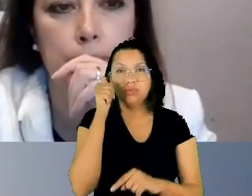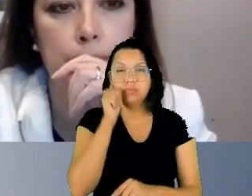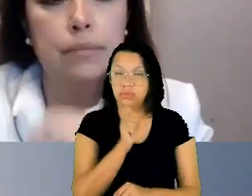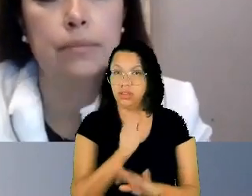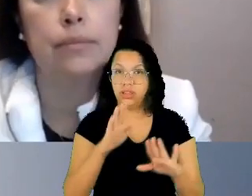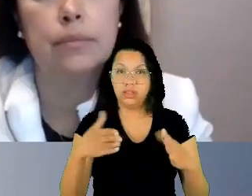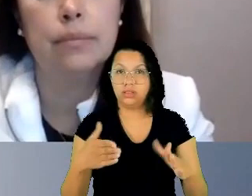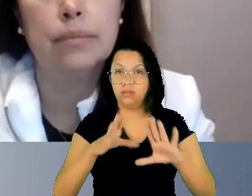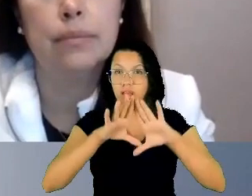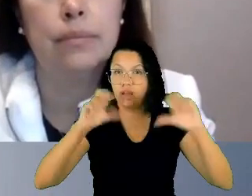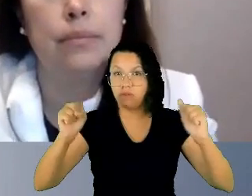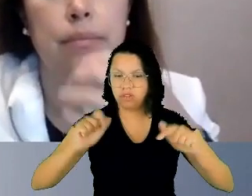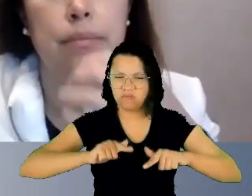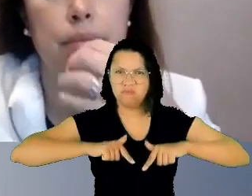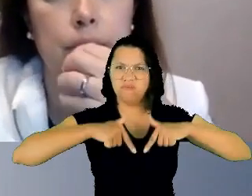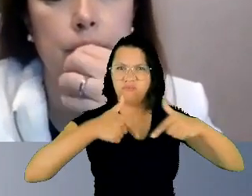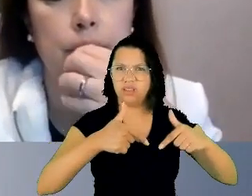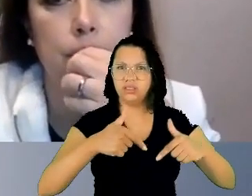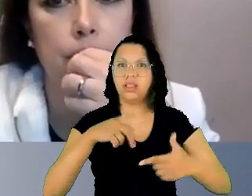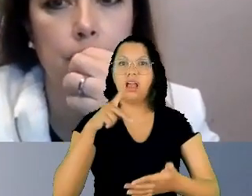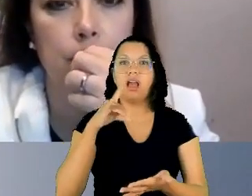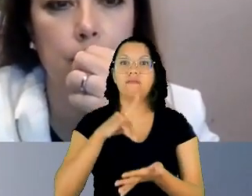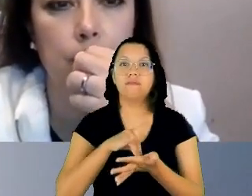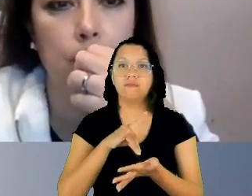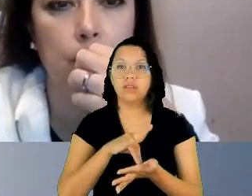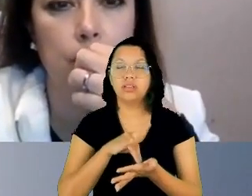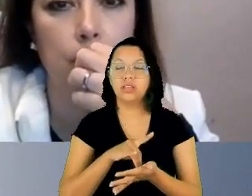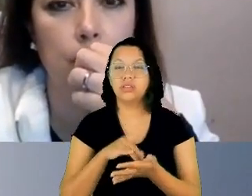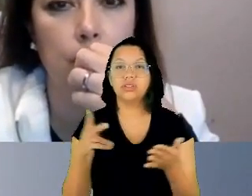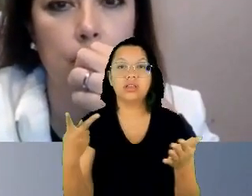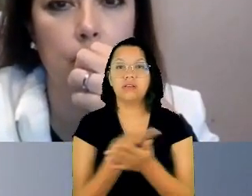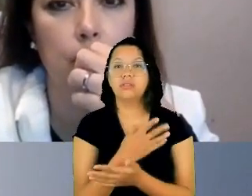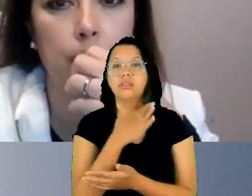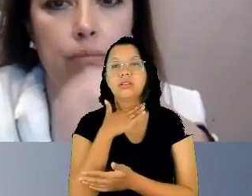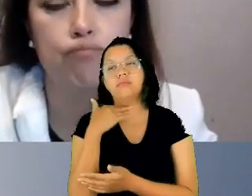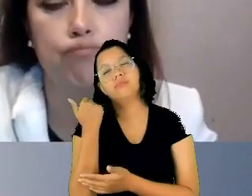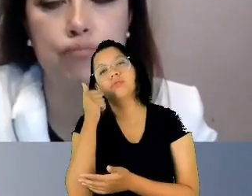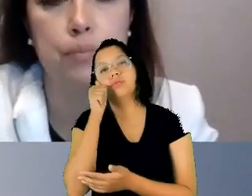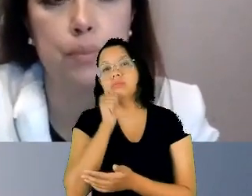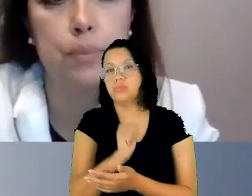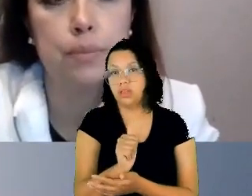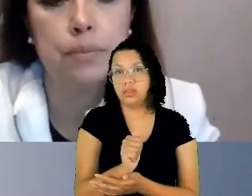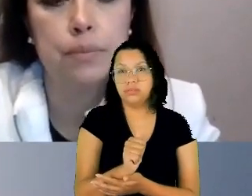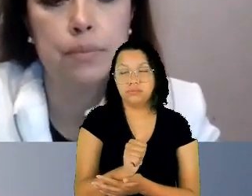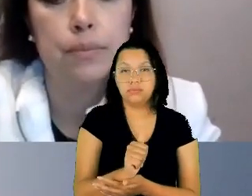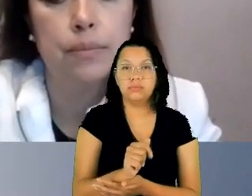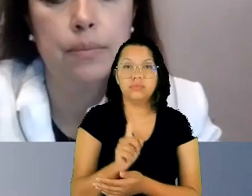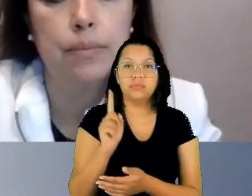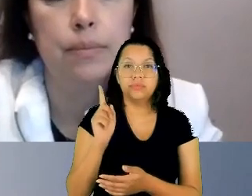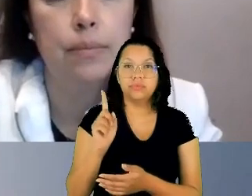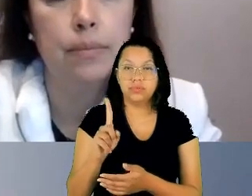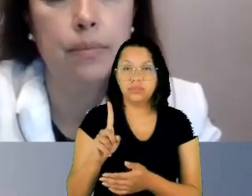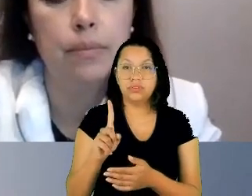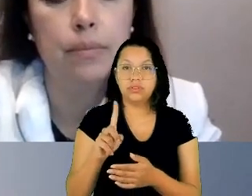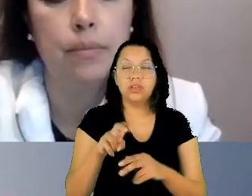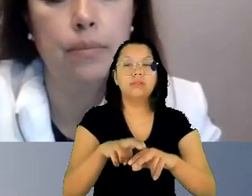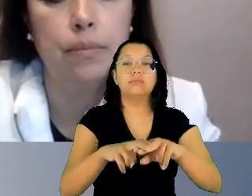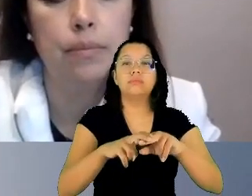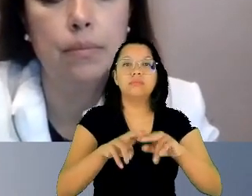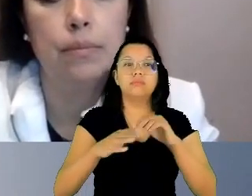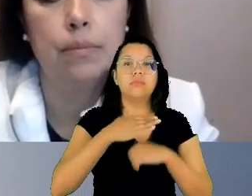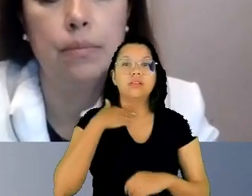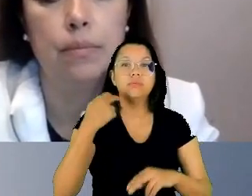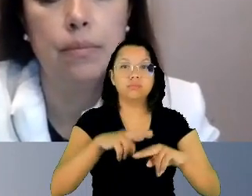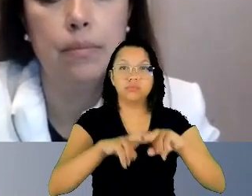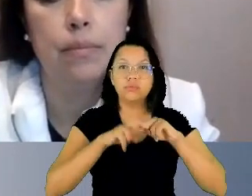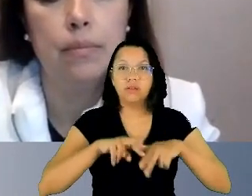do feminicídio, que qualifica como homicídio de mulher por razão de gênero, ou seja, assassinato